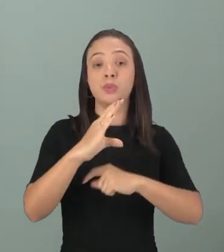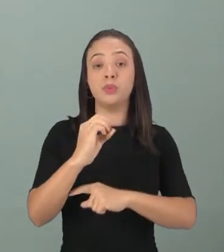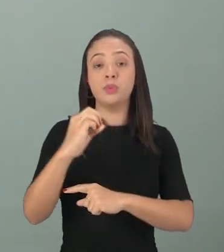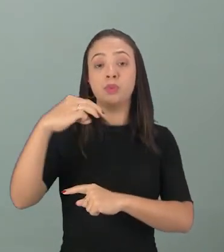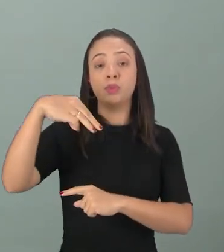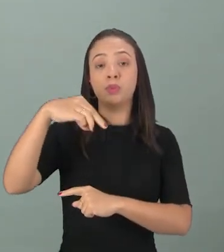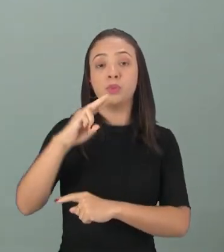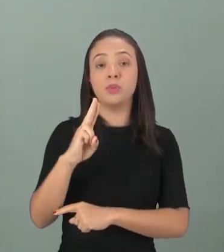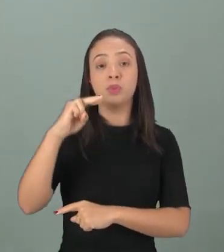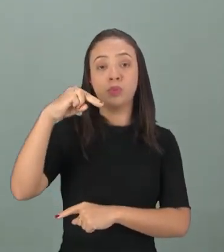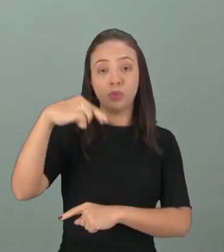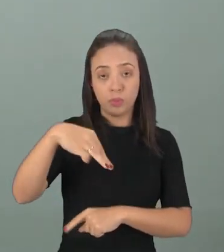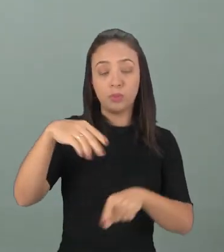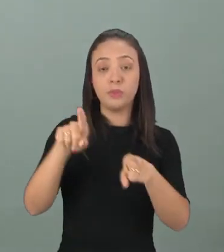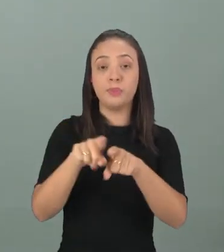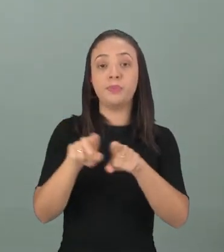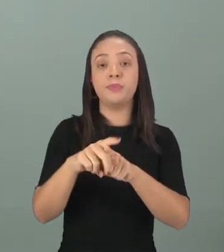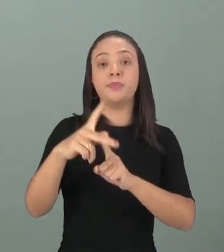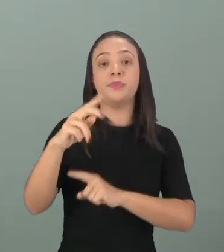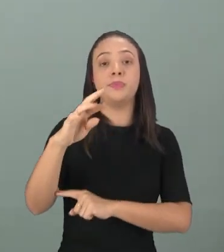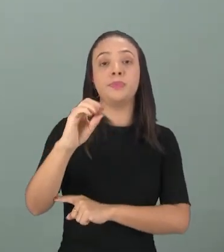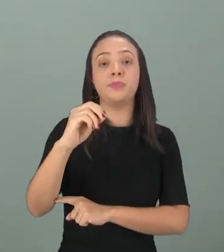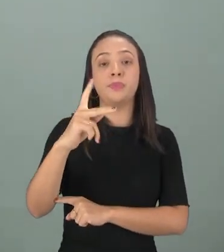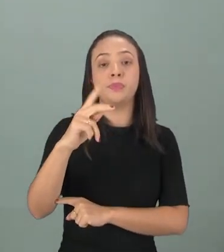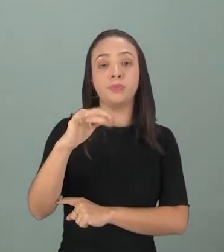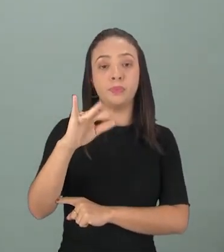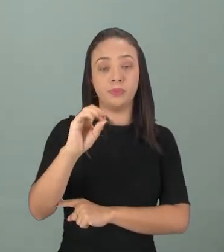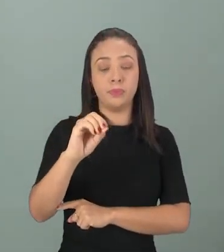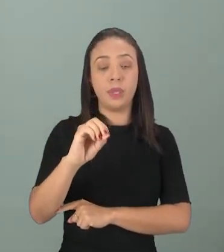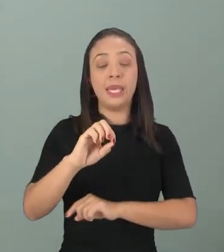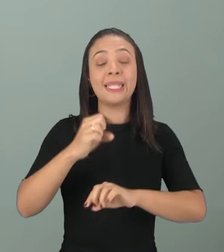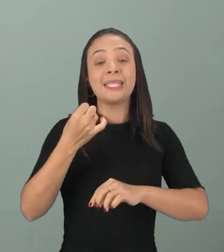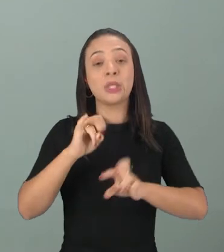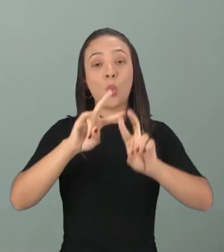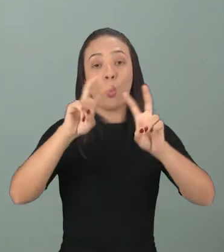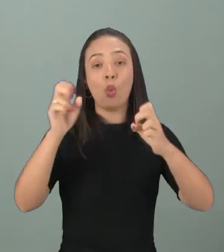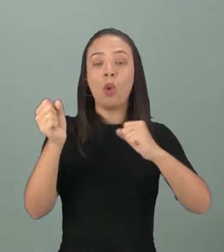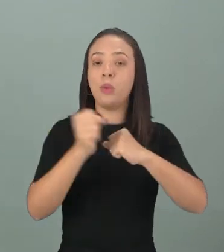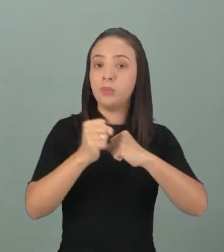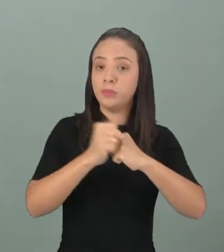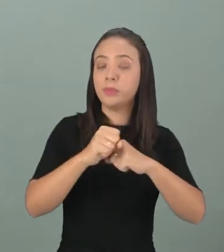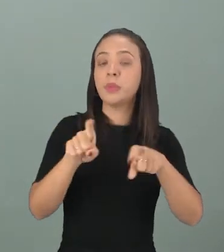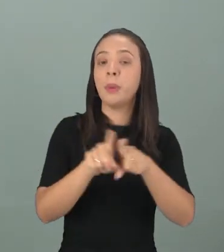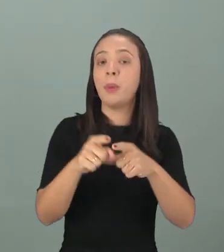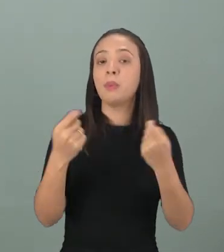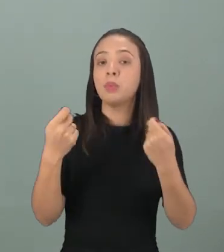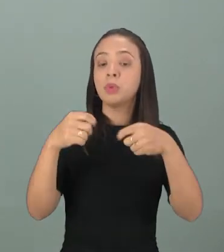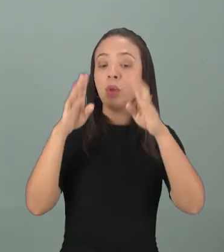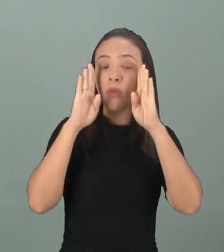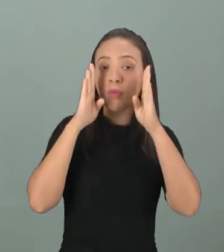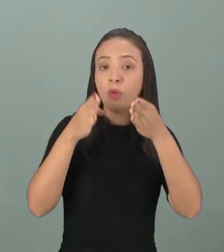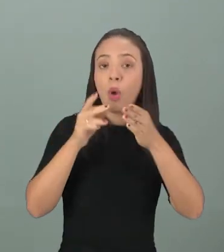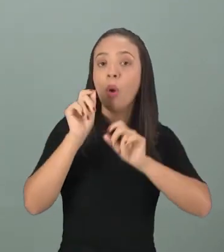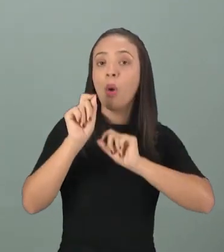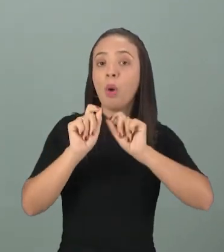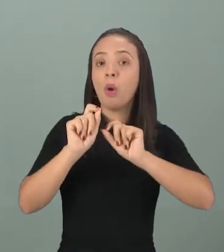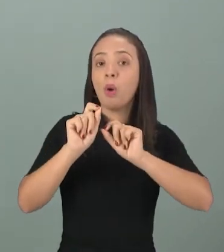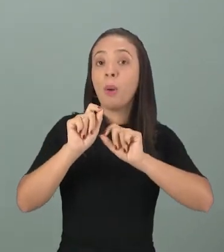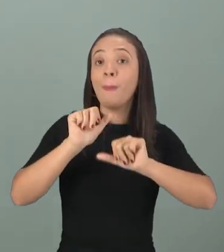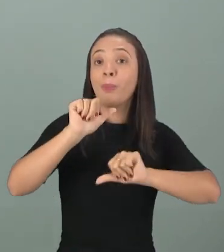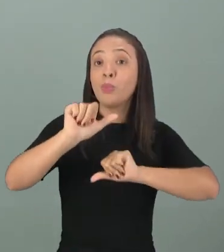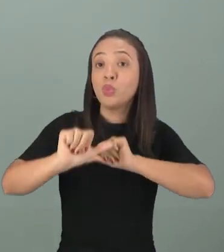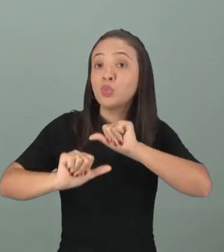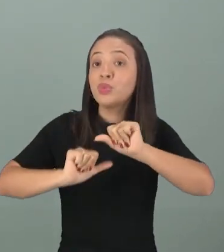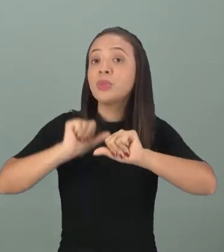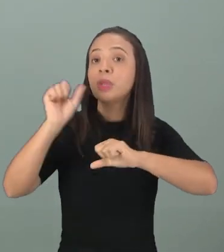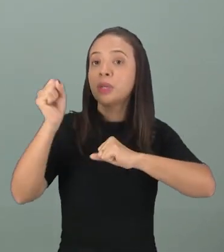próprio. Mas, aí, é interessante a gente perceber também, quando a gente fala de substantivo, a gente pode se referir a um tipo de alteração